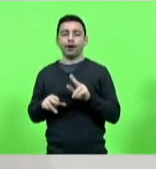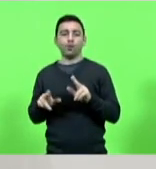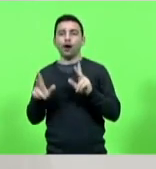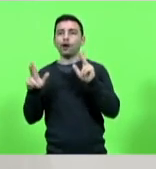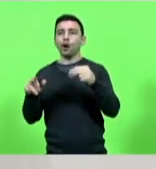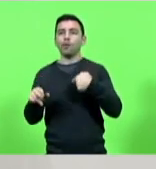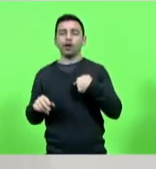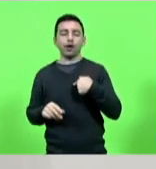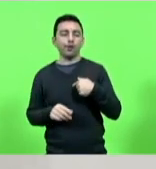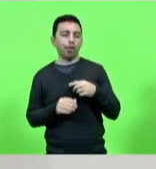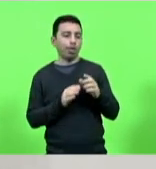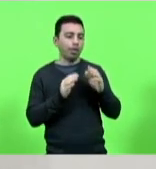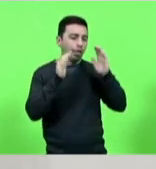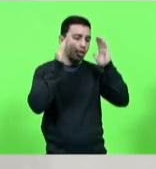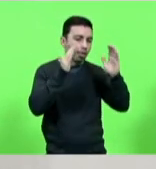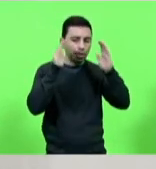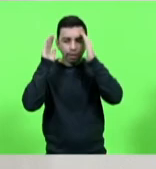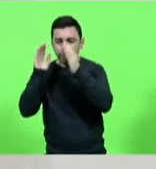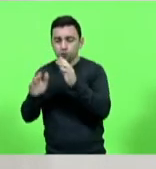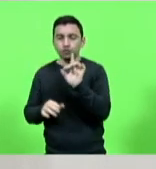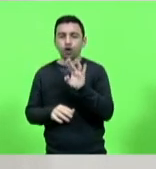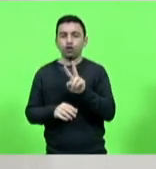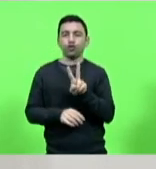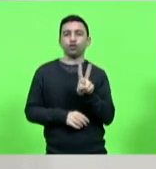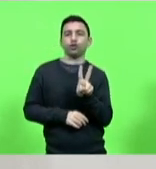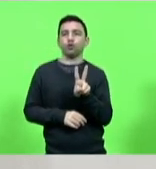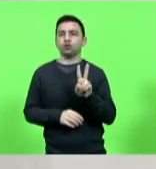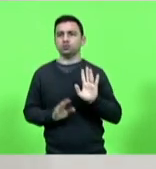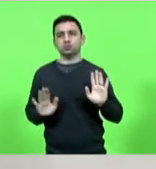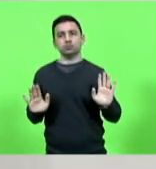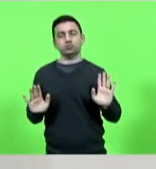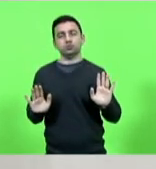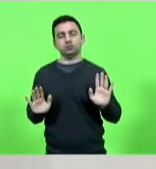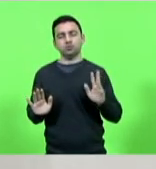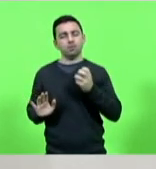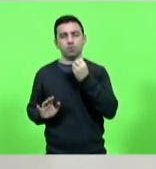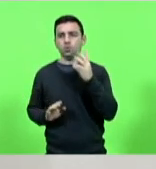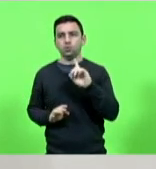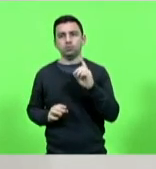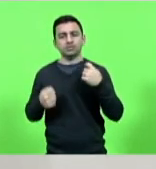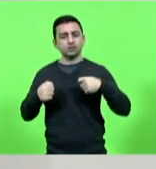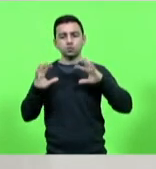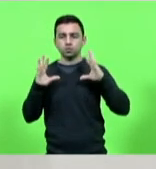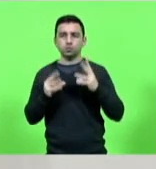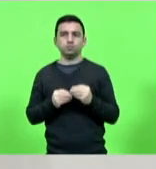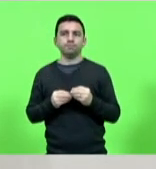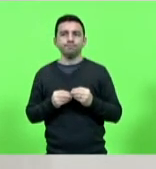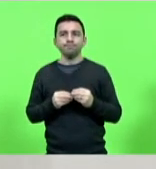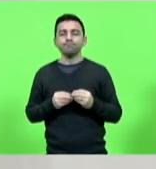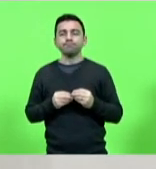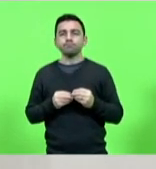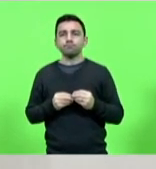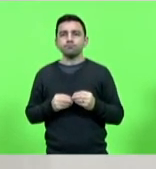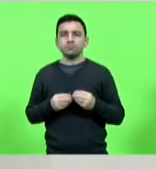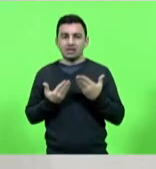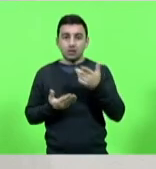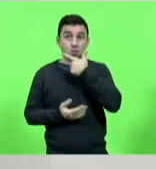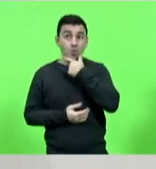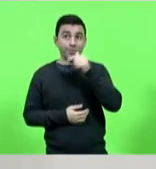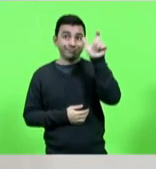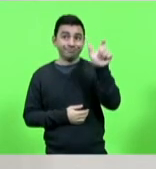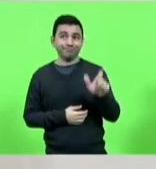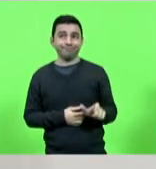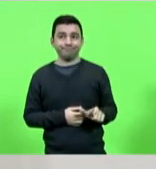extremidades não fazem bem. E esse rapaz que infelizmente